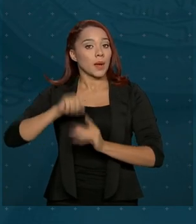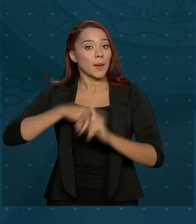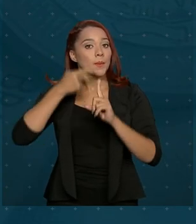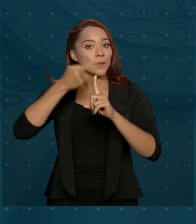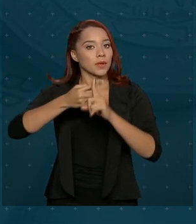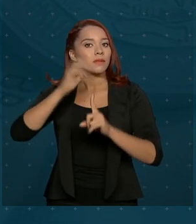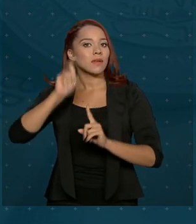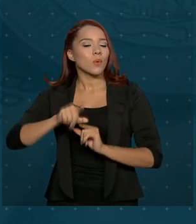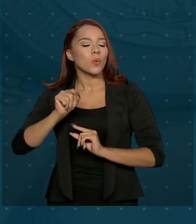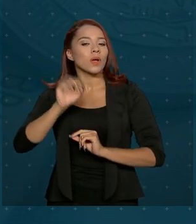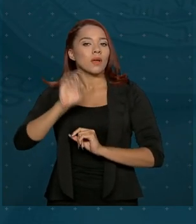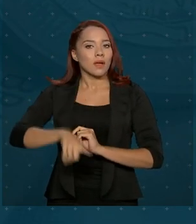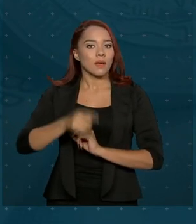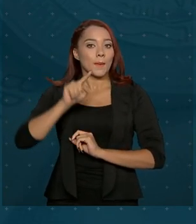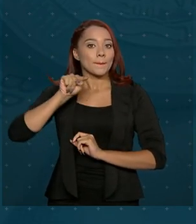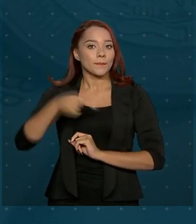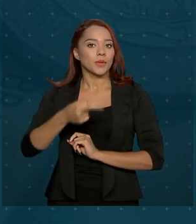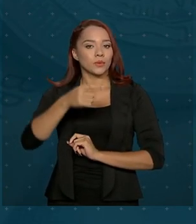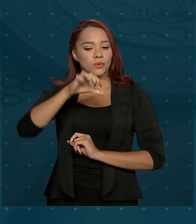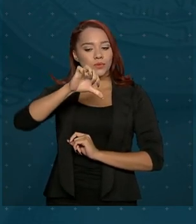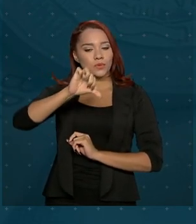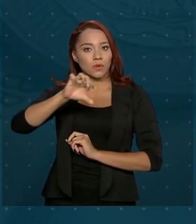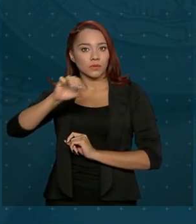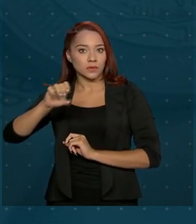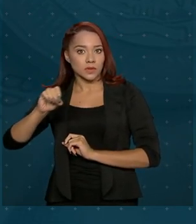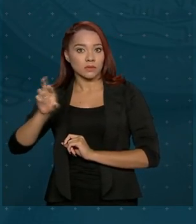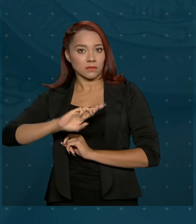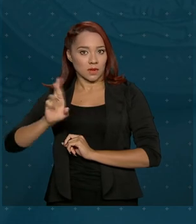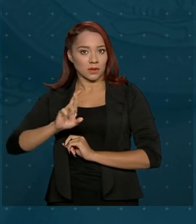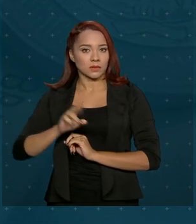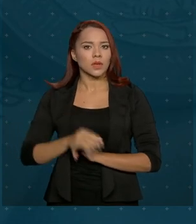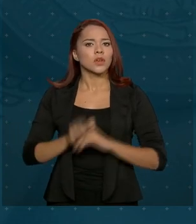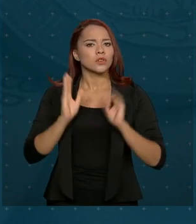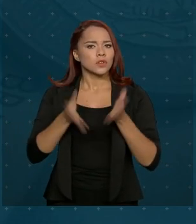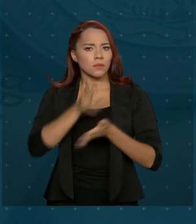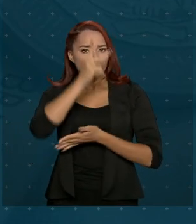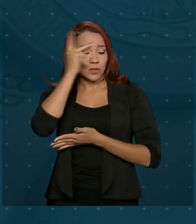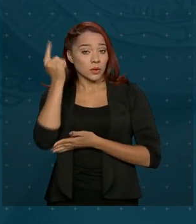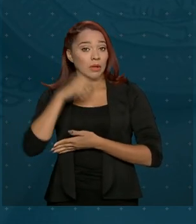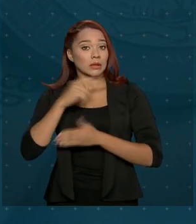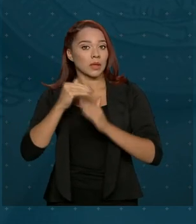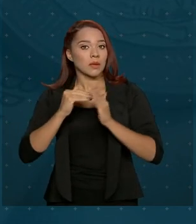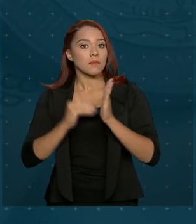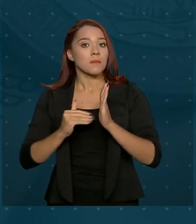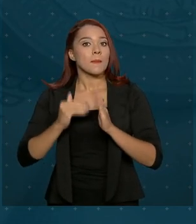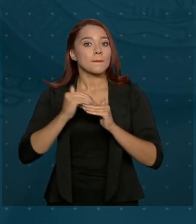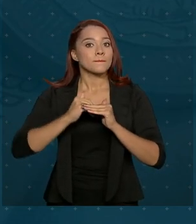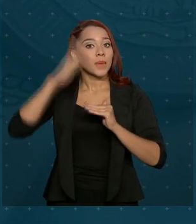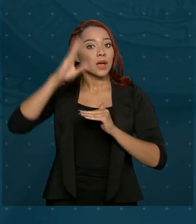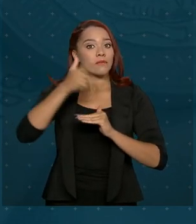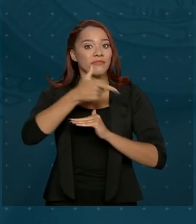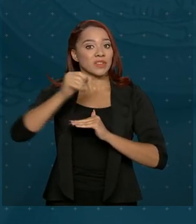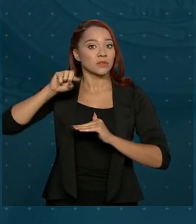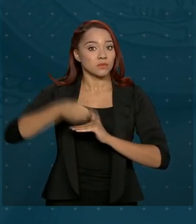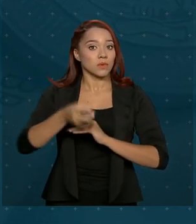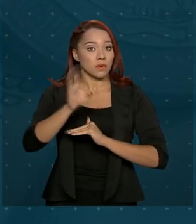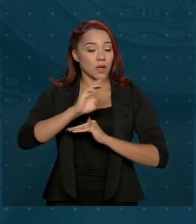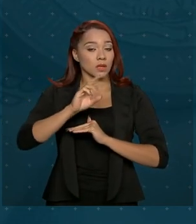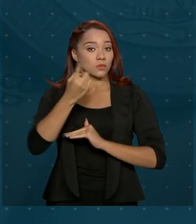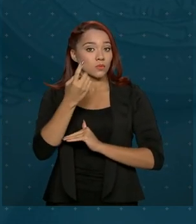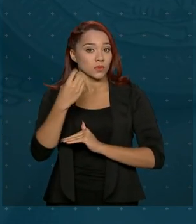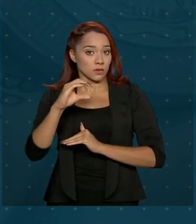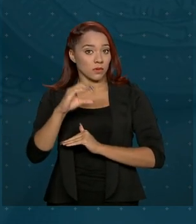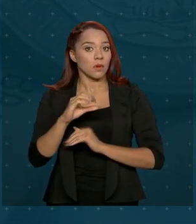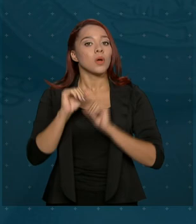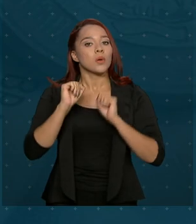adicional será de R$.900,00. Já para quem tem acima de R$ 20.000,01,00,